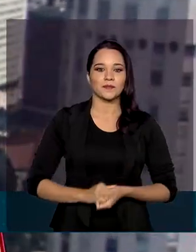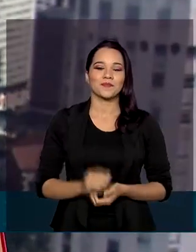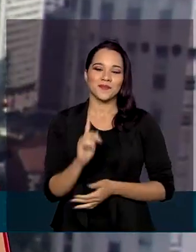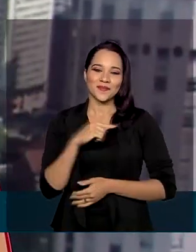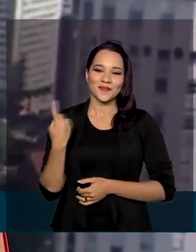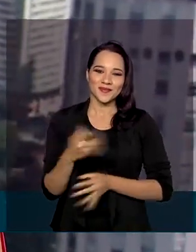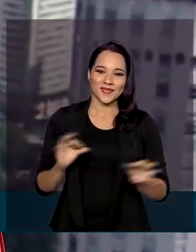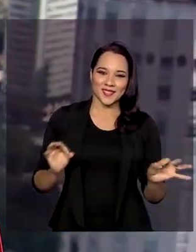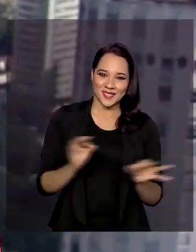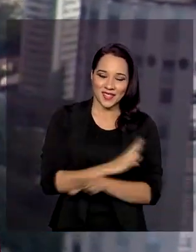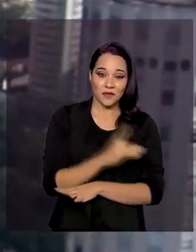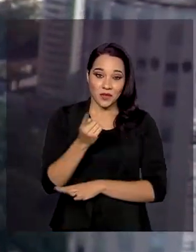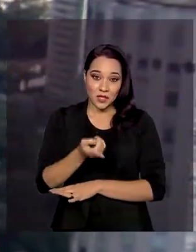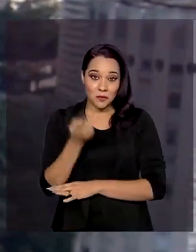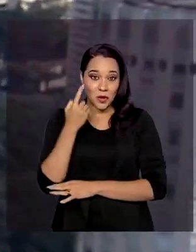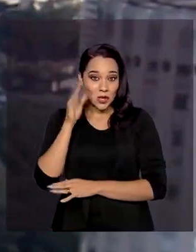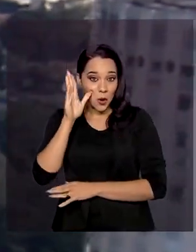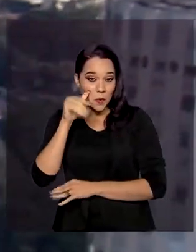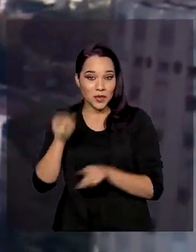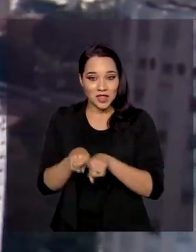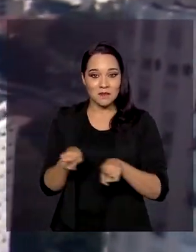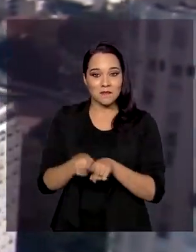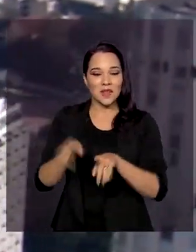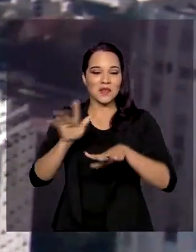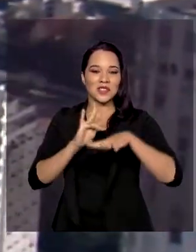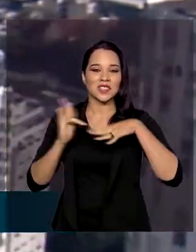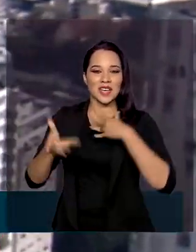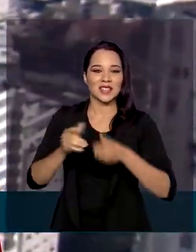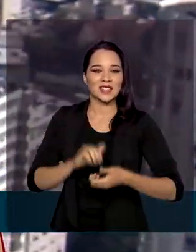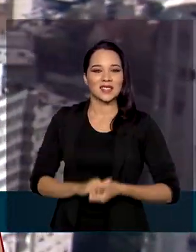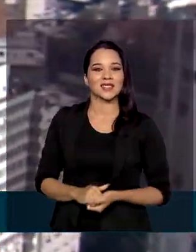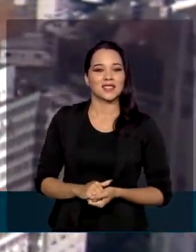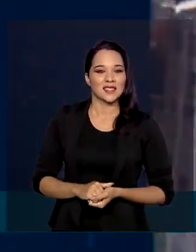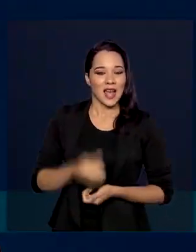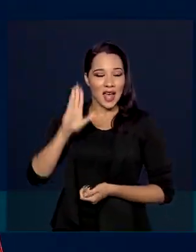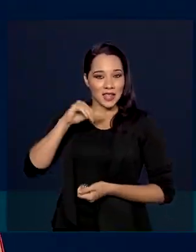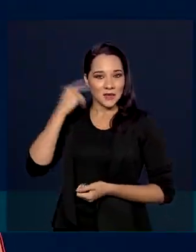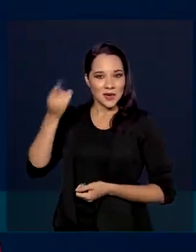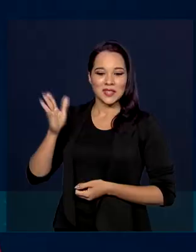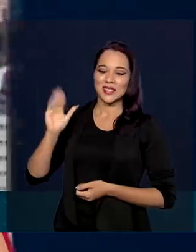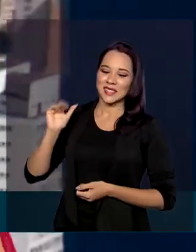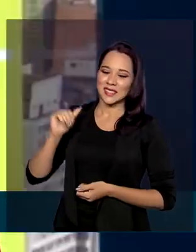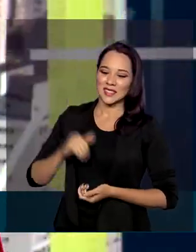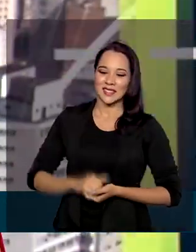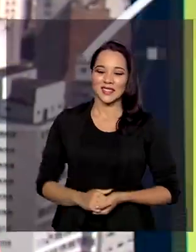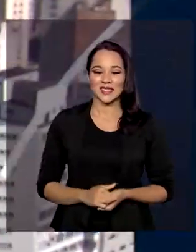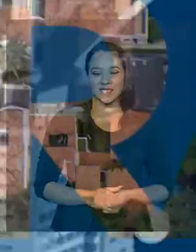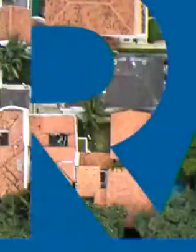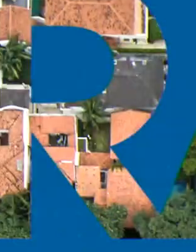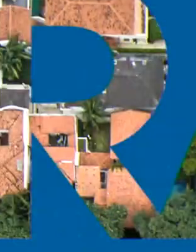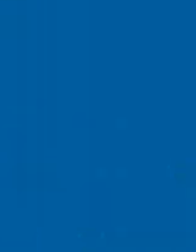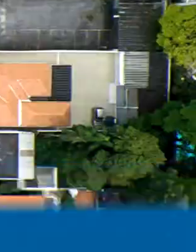A gente fica por aqui, você pode nos acompanhar também pelas redes sociais. Até a próxima edição. Tchau!